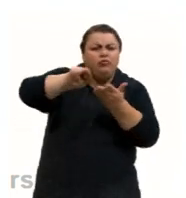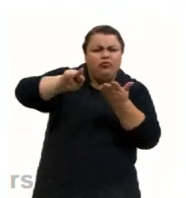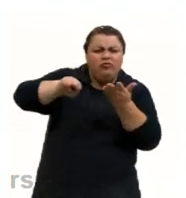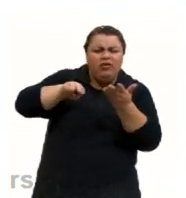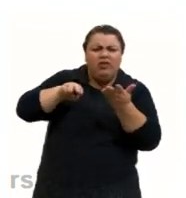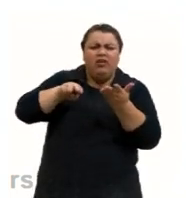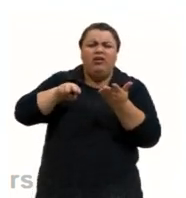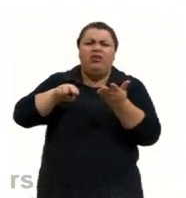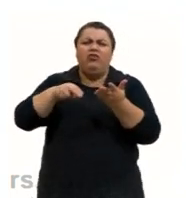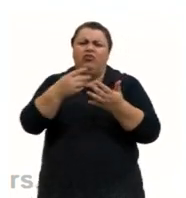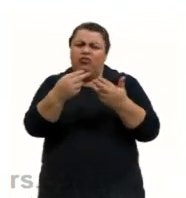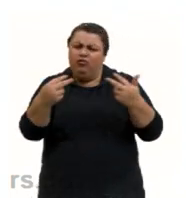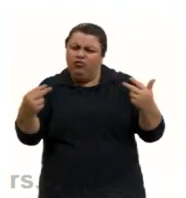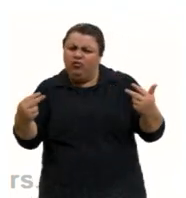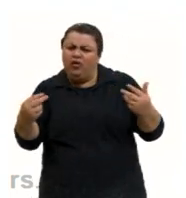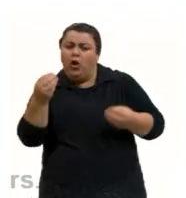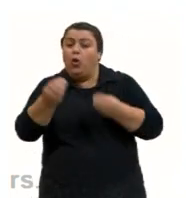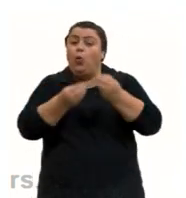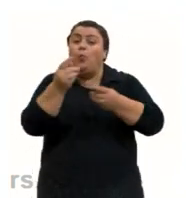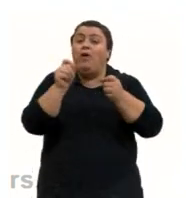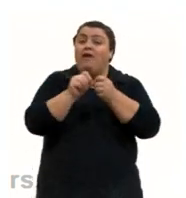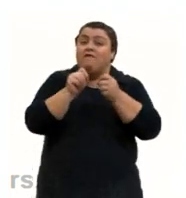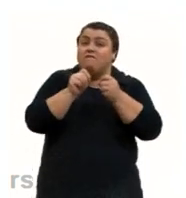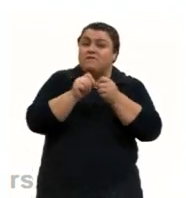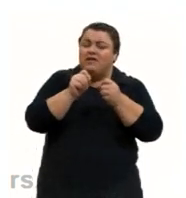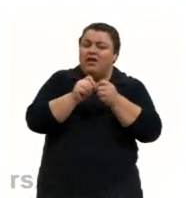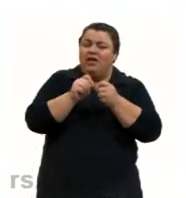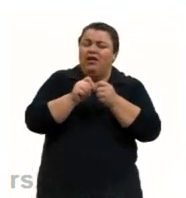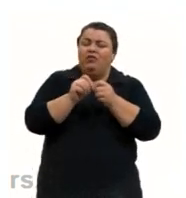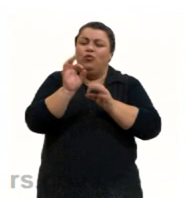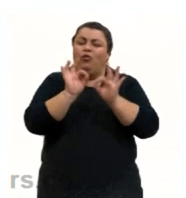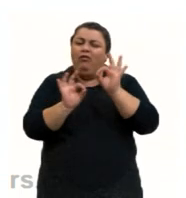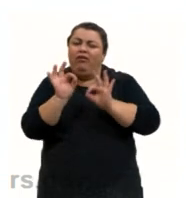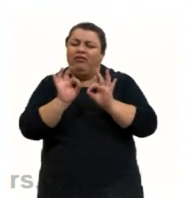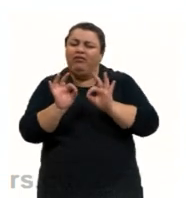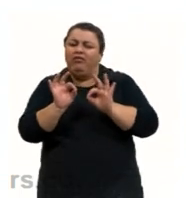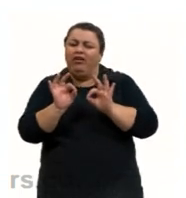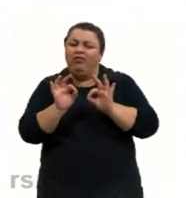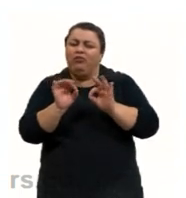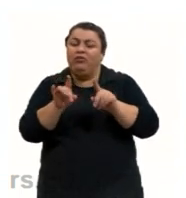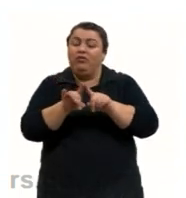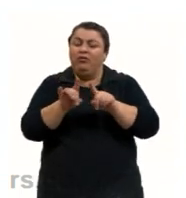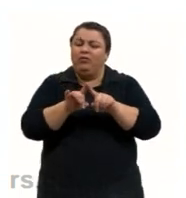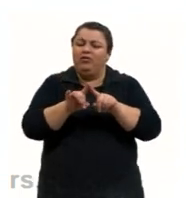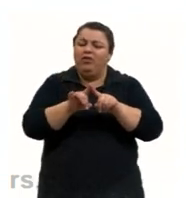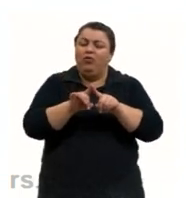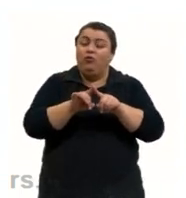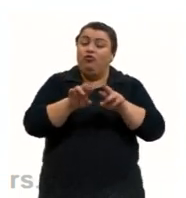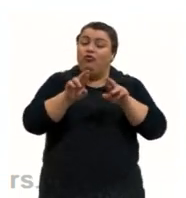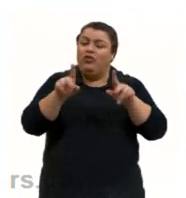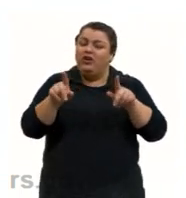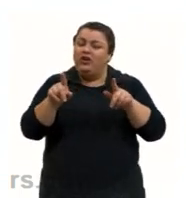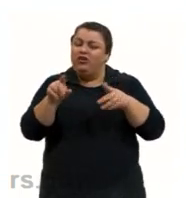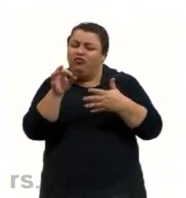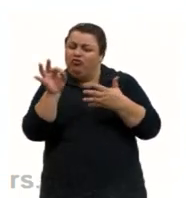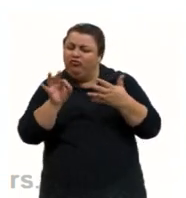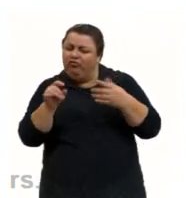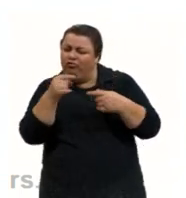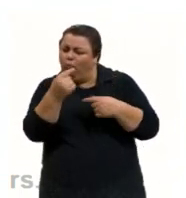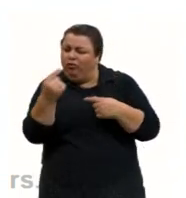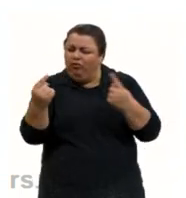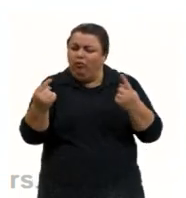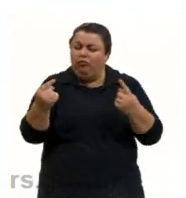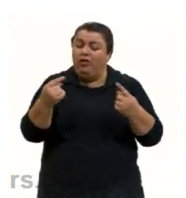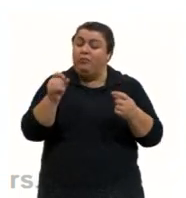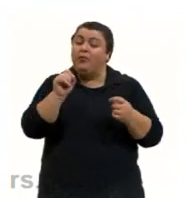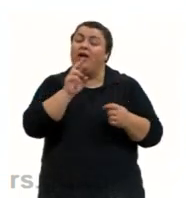substâncias e como que se formam essas substâncias tão diferentes uma das outras? Então, para responder essa pergunta